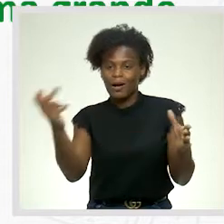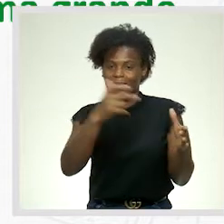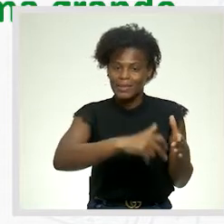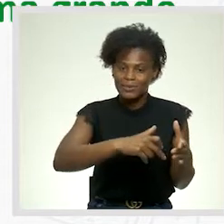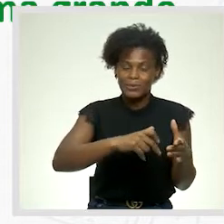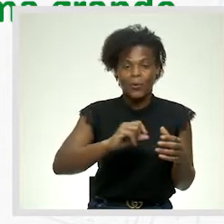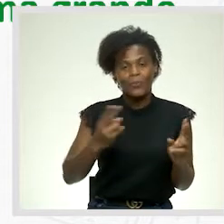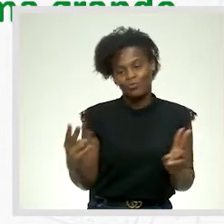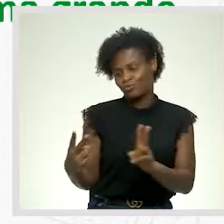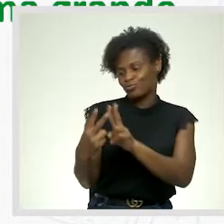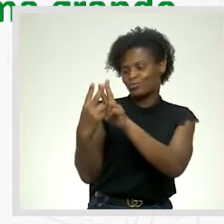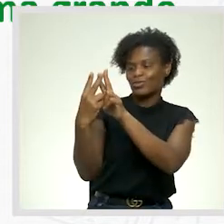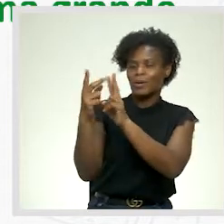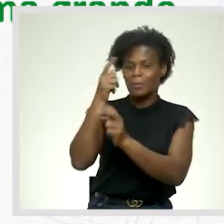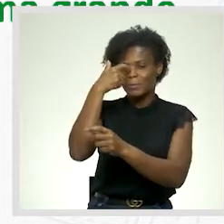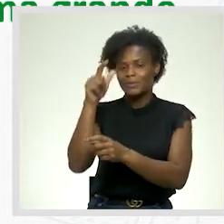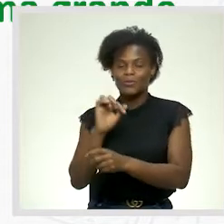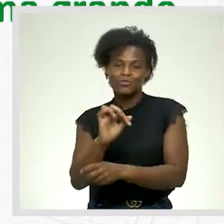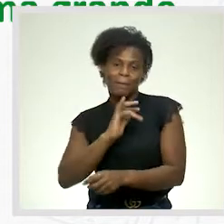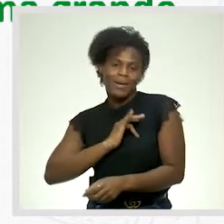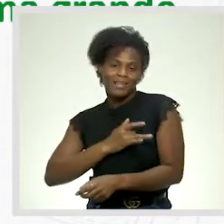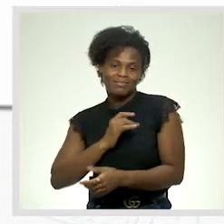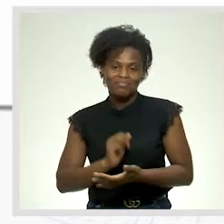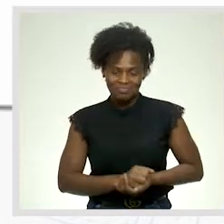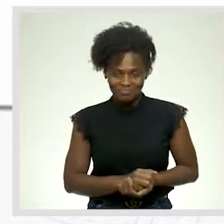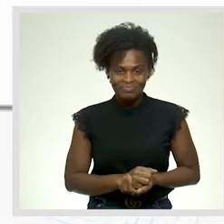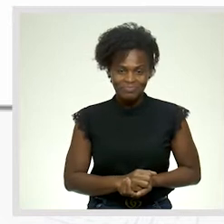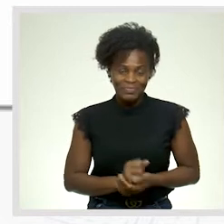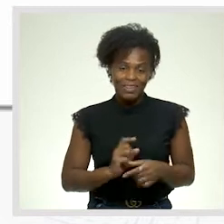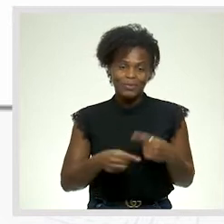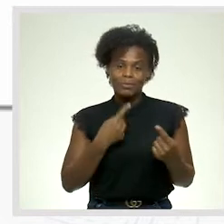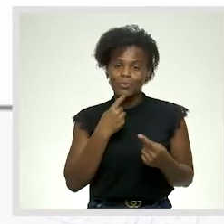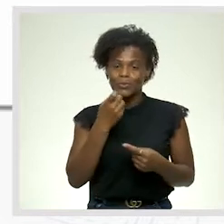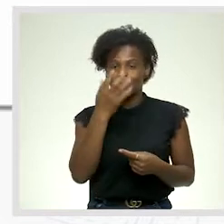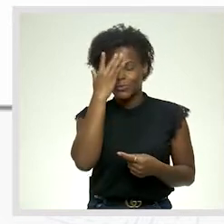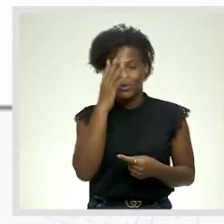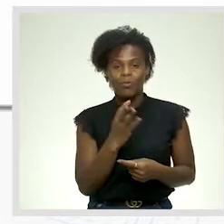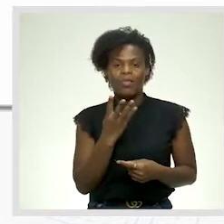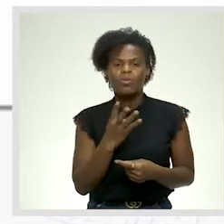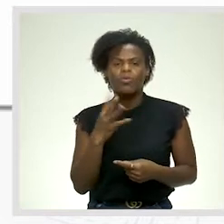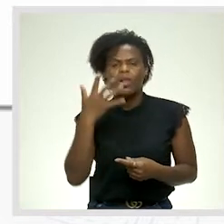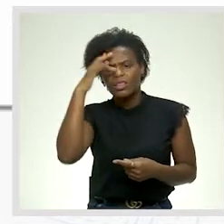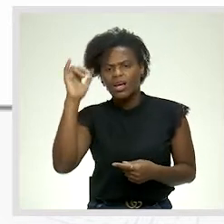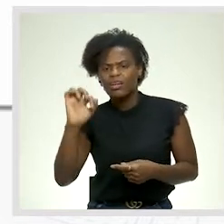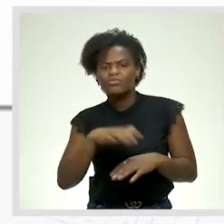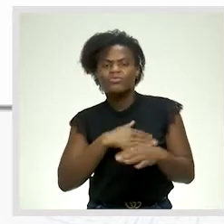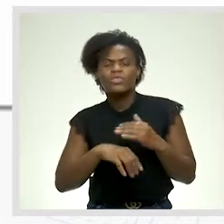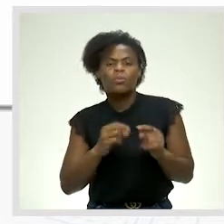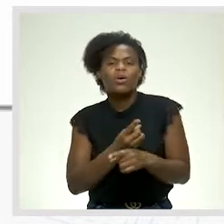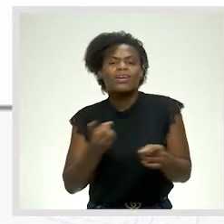o reencontro com a sua amada. Pergunta número 4. Com que intenção o faz?